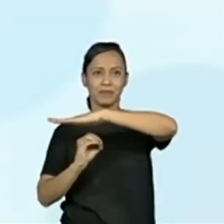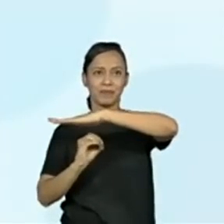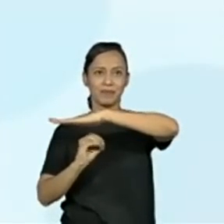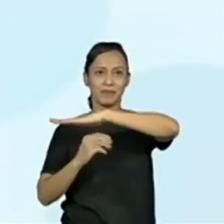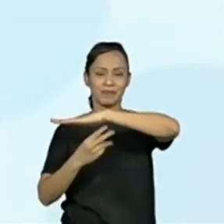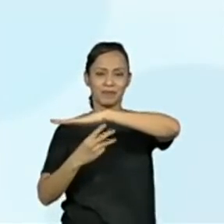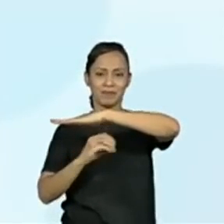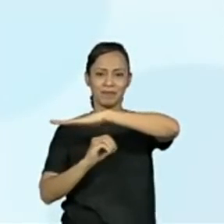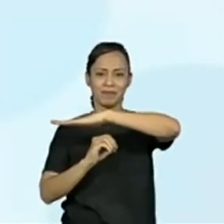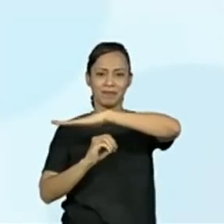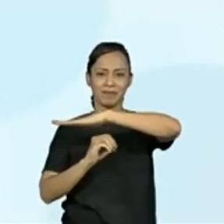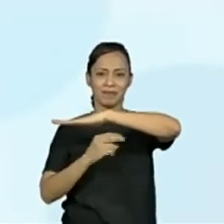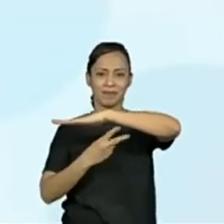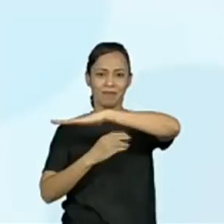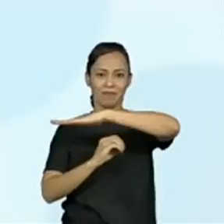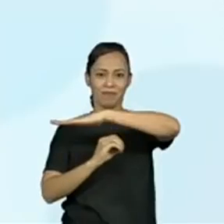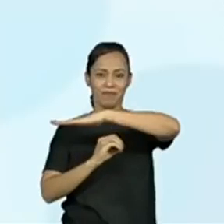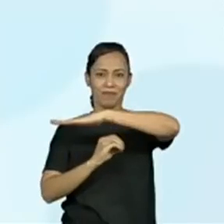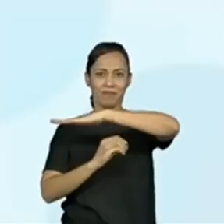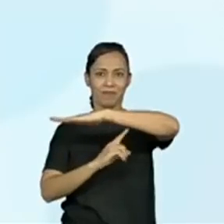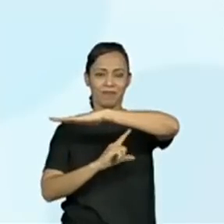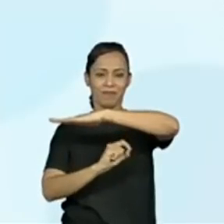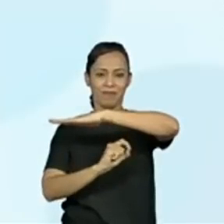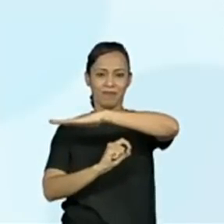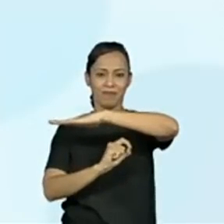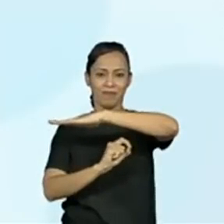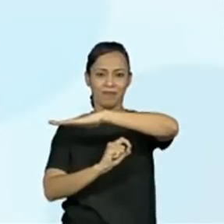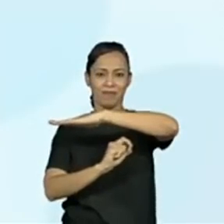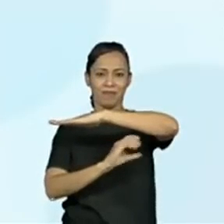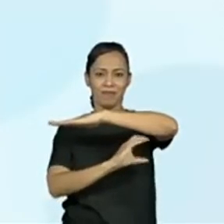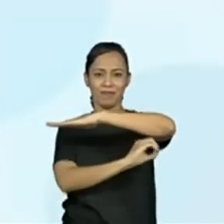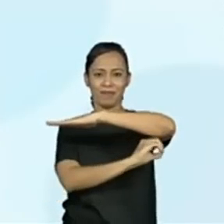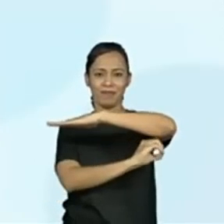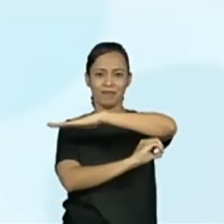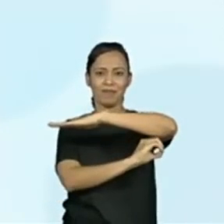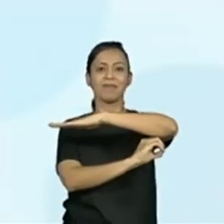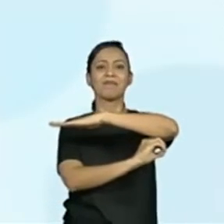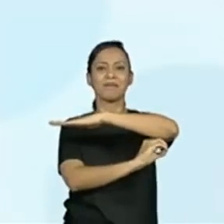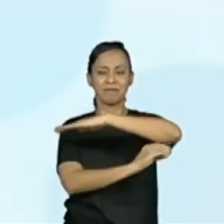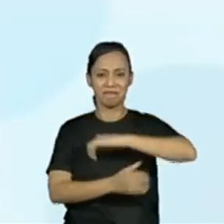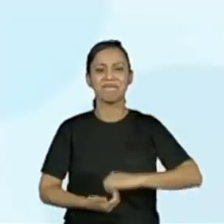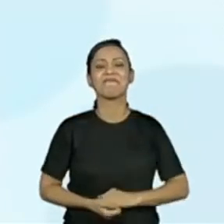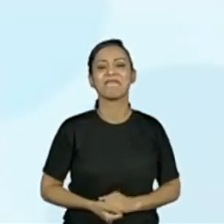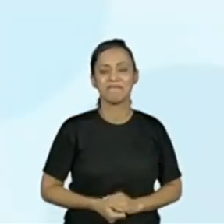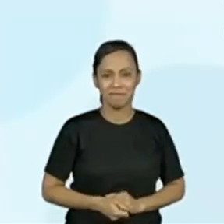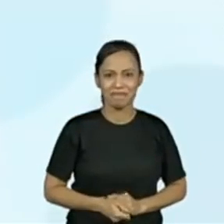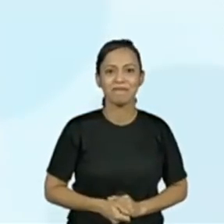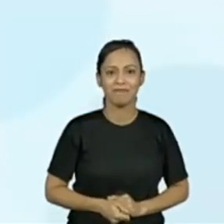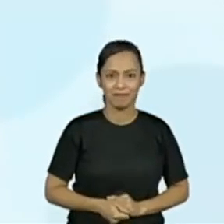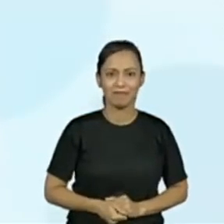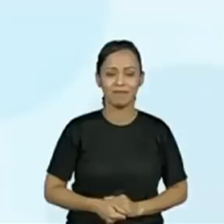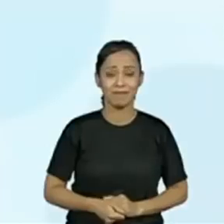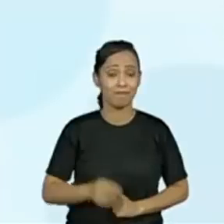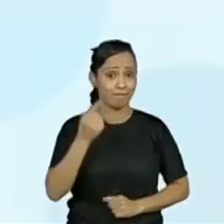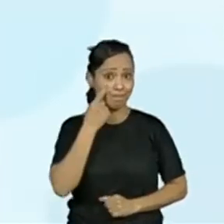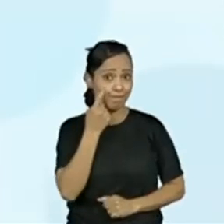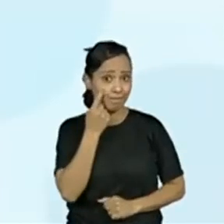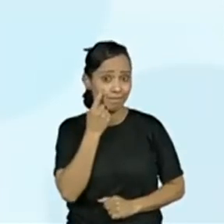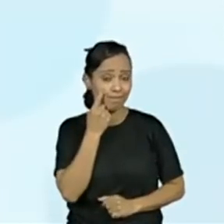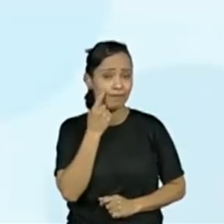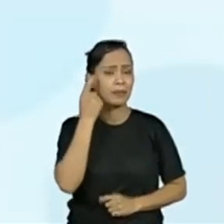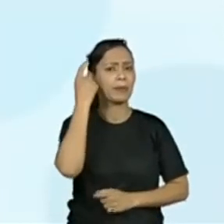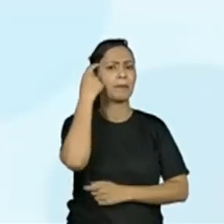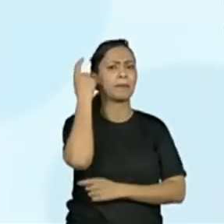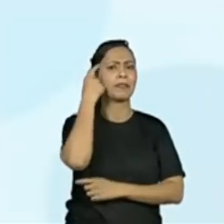30, 20, 10 e zero. Vamos pensar, então,